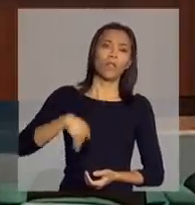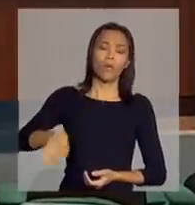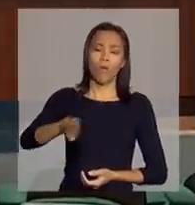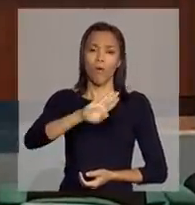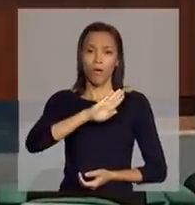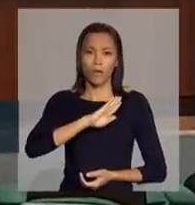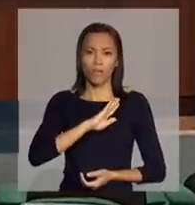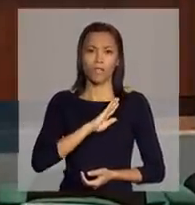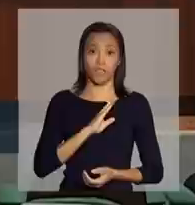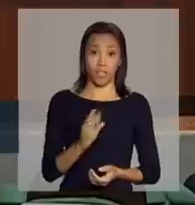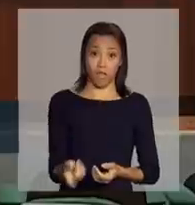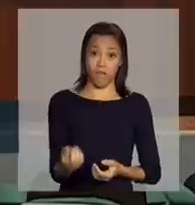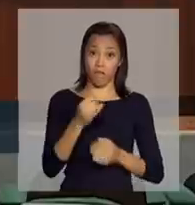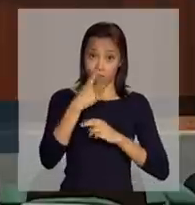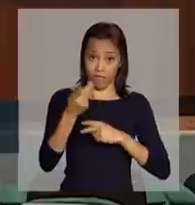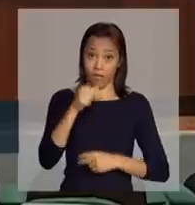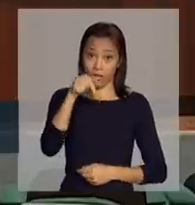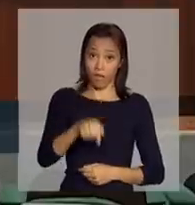para a Conab